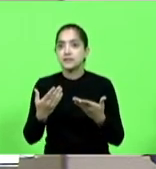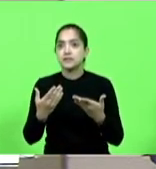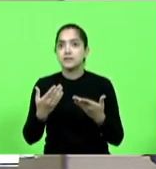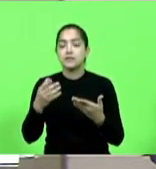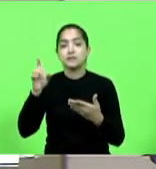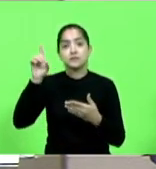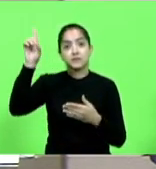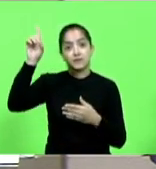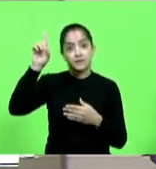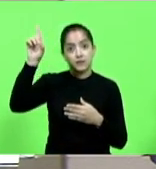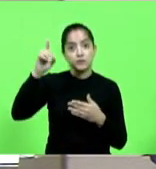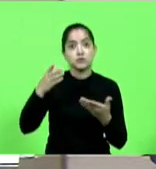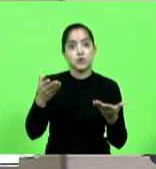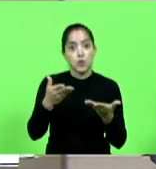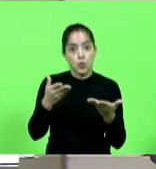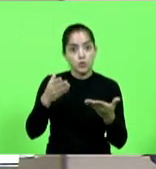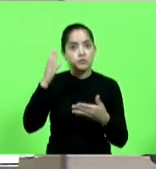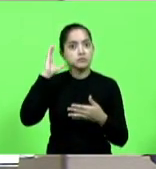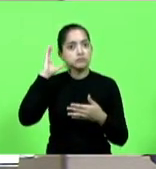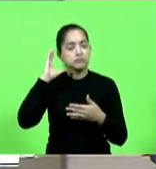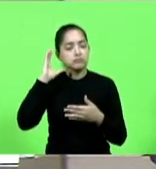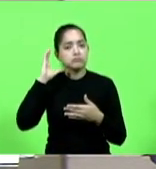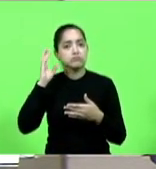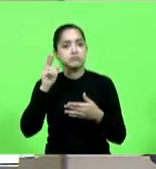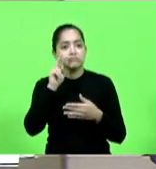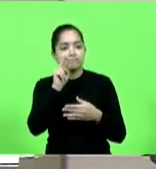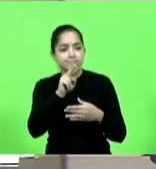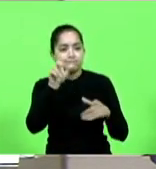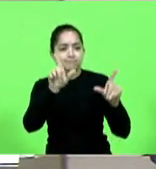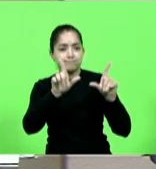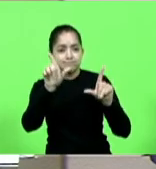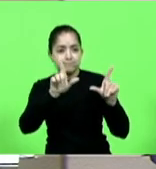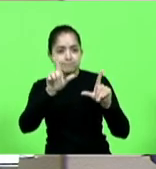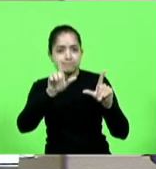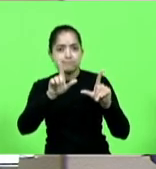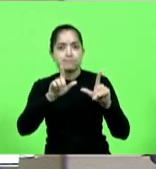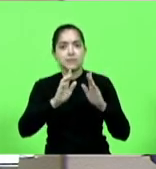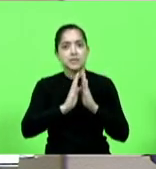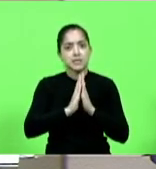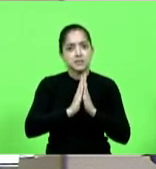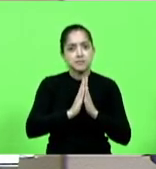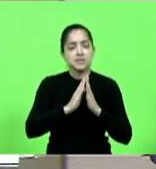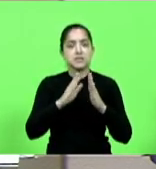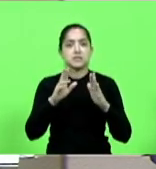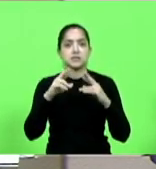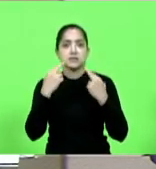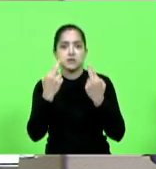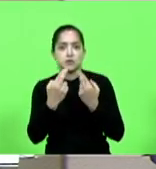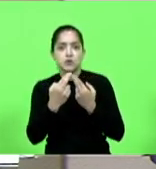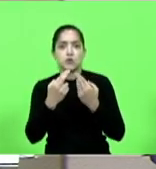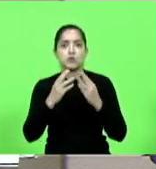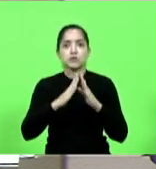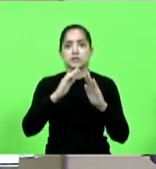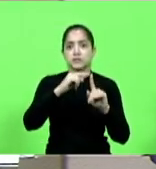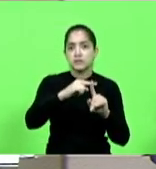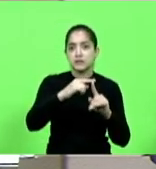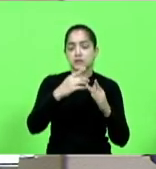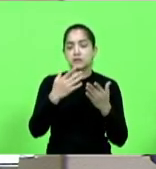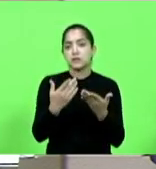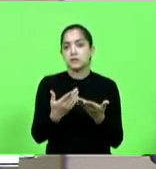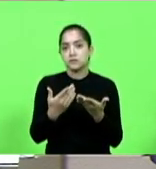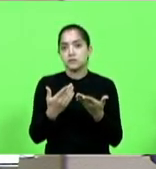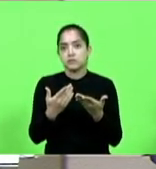porque muitos hoje estão sintonizados lá na televisão nas missas nos cultos que são oferecidos a palavra de Deus e há essa sintonia